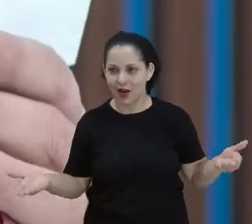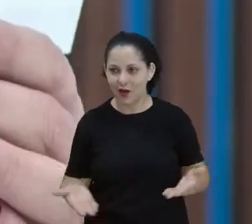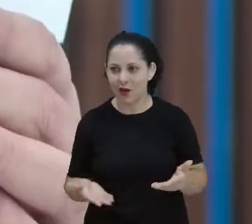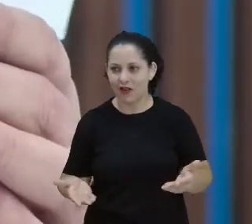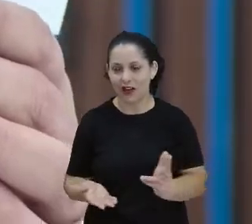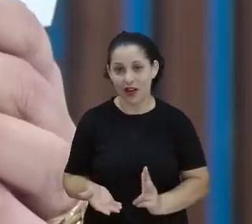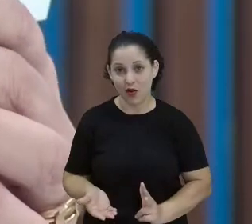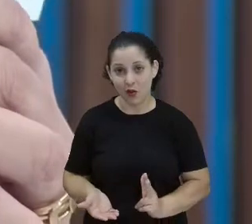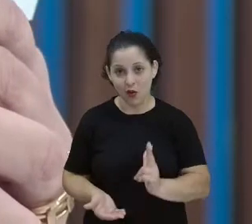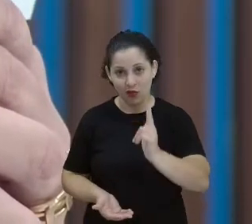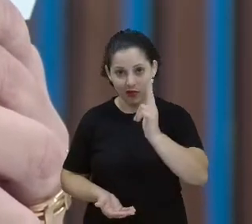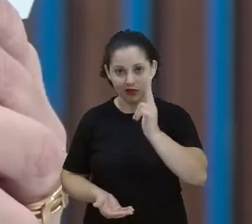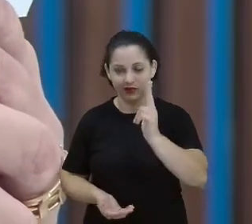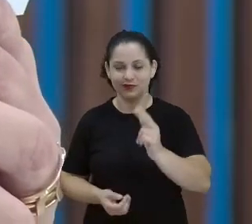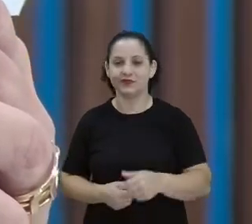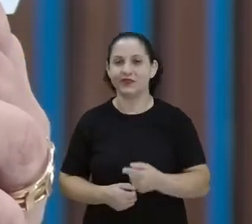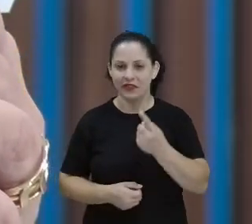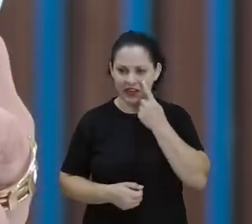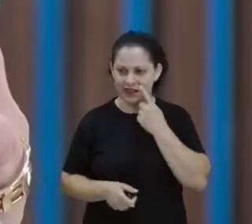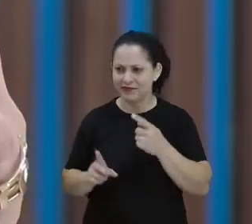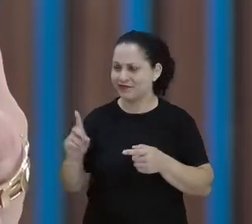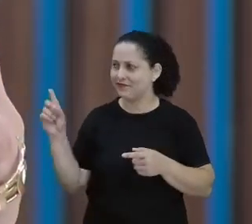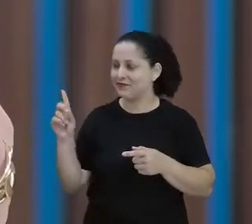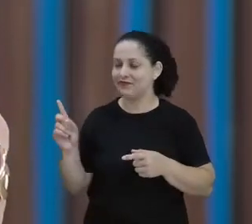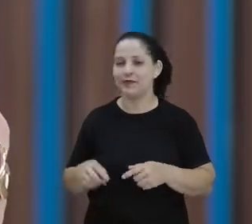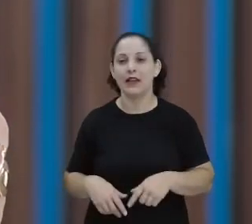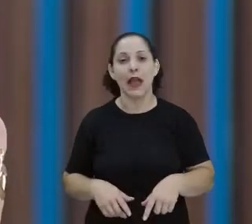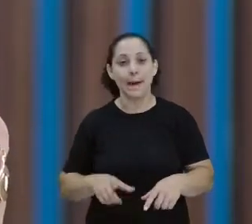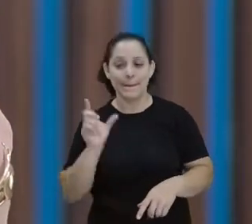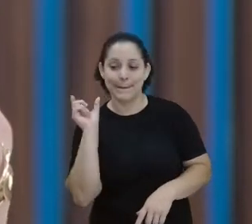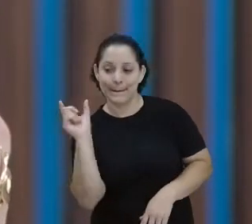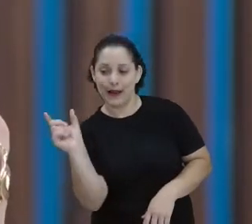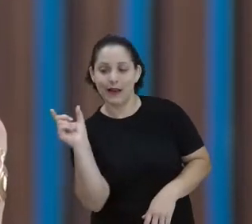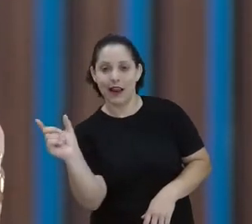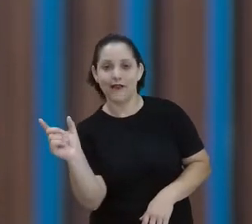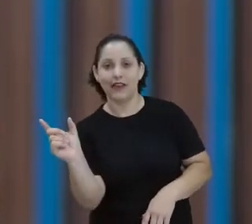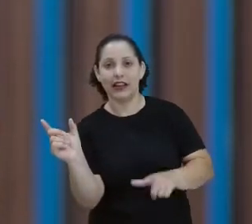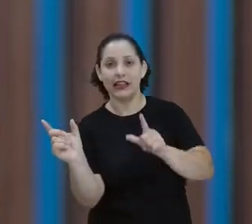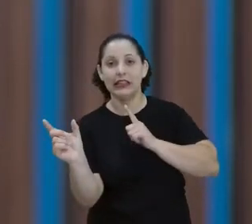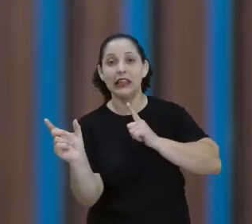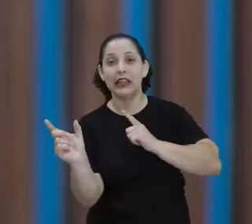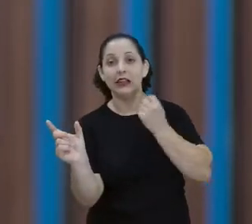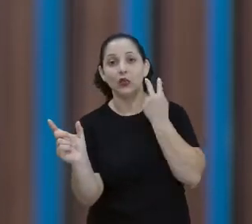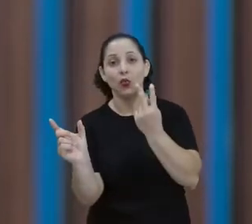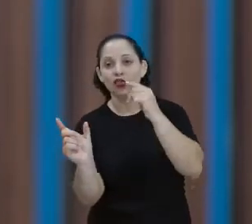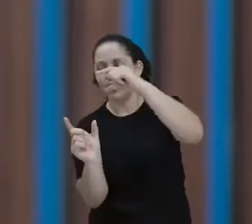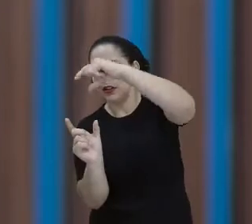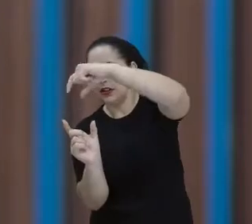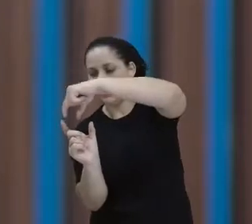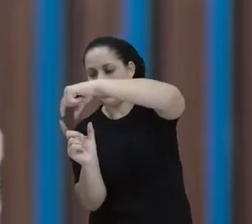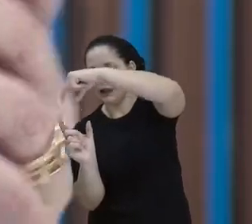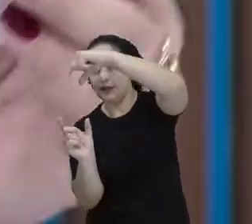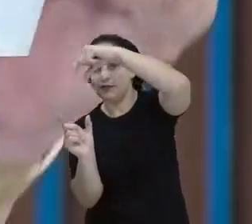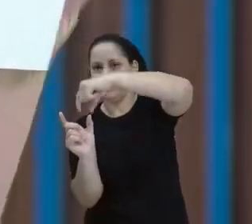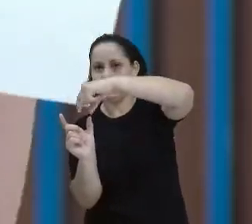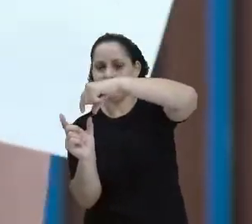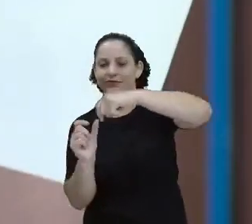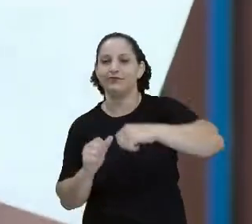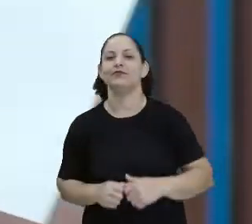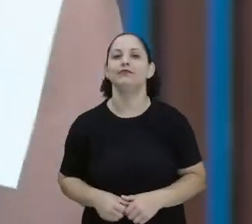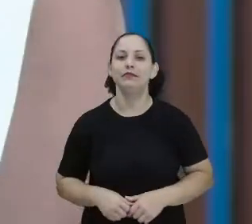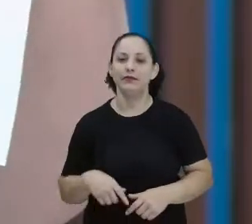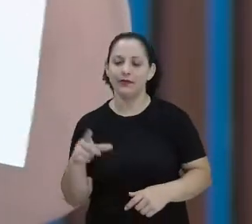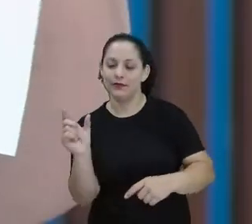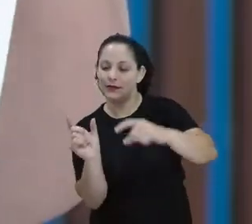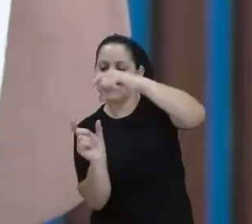aqui, ó. Pra vocês perceberem. É uma palavra com duas sílabas. A primeira sílaba é formada só pela